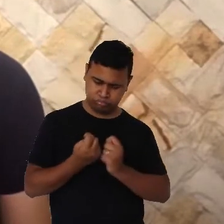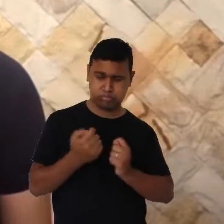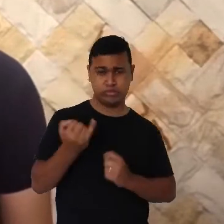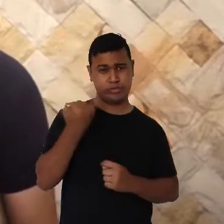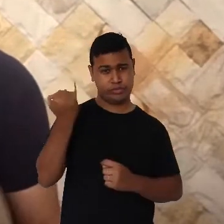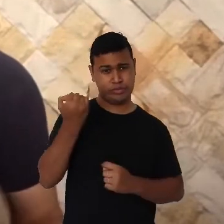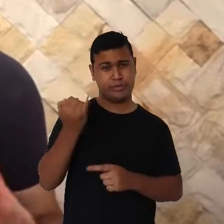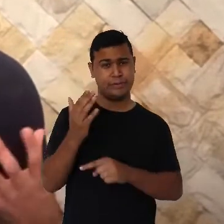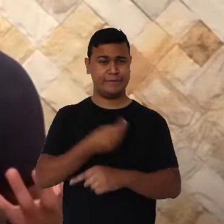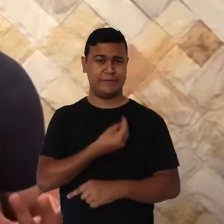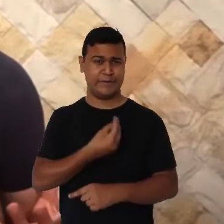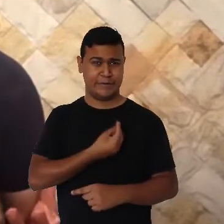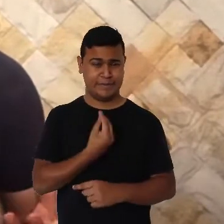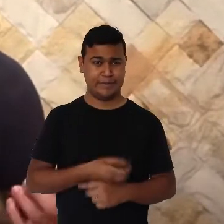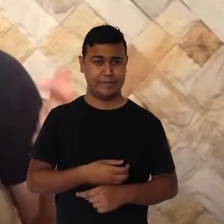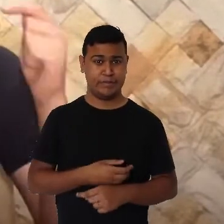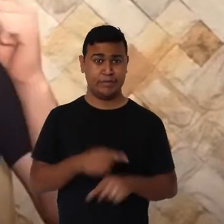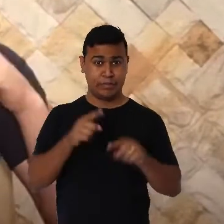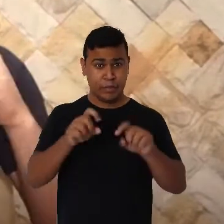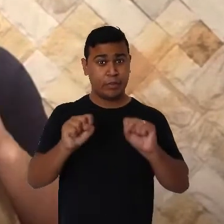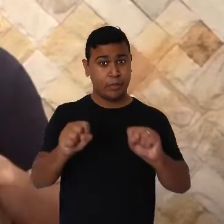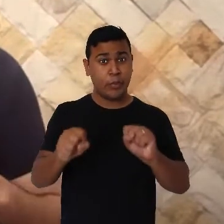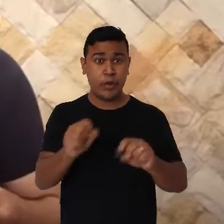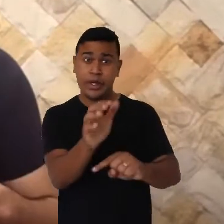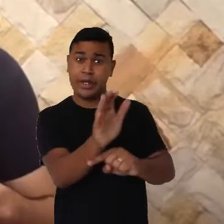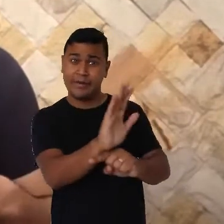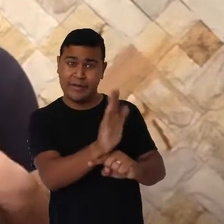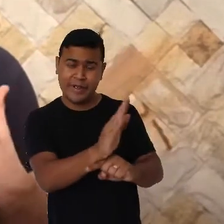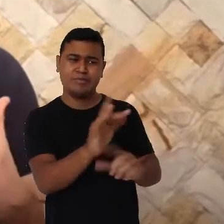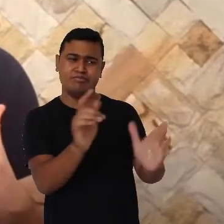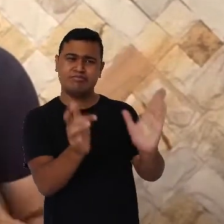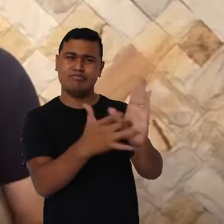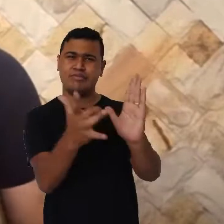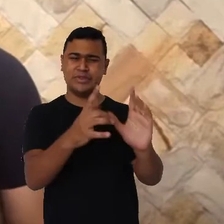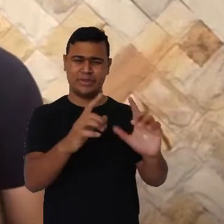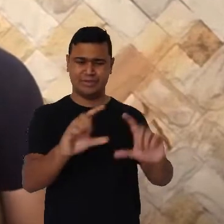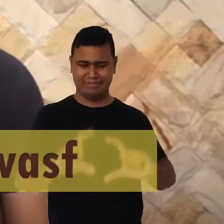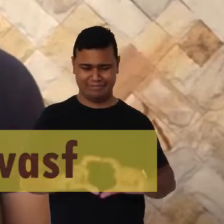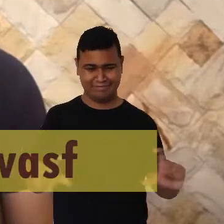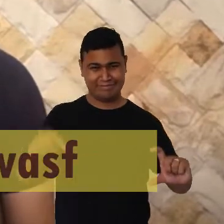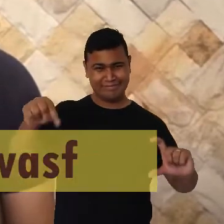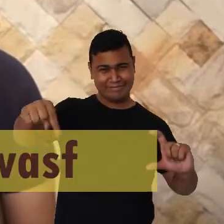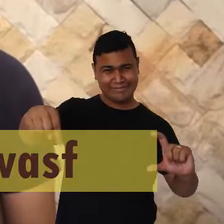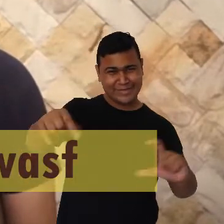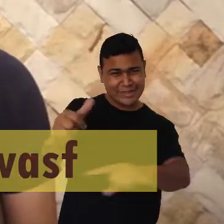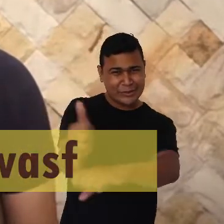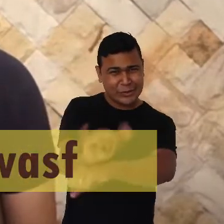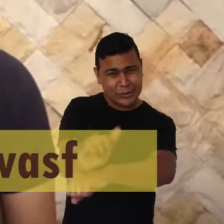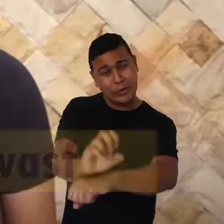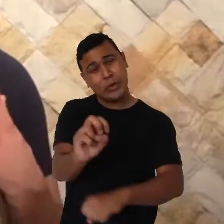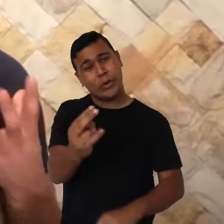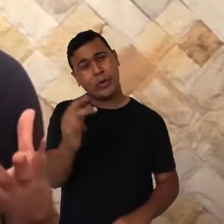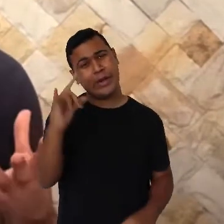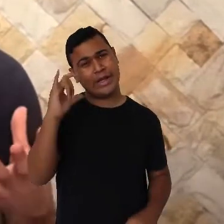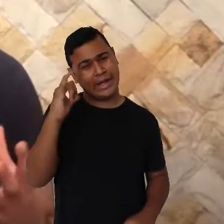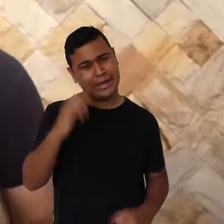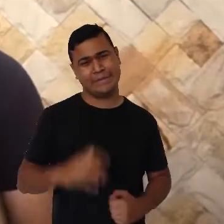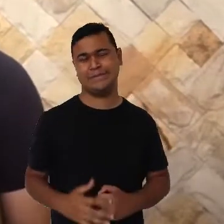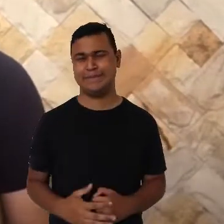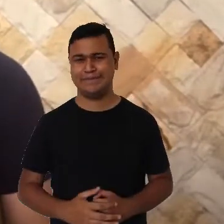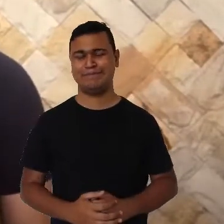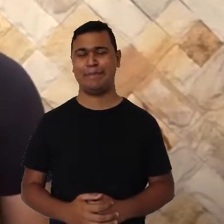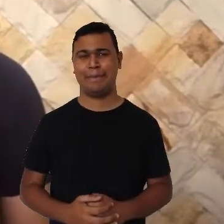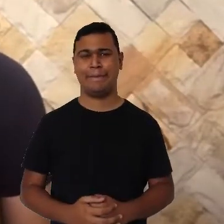pelo YouTube, no link disponível na descrição deste vídeo, ou pelo nosso perfil do Instagram. Pois bem,